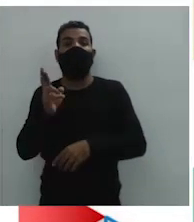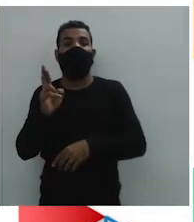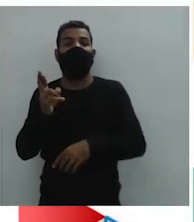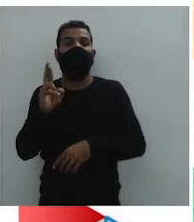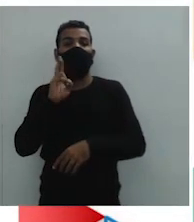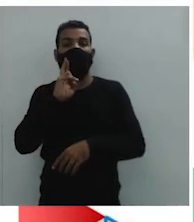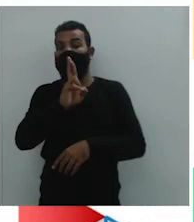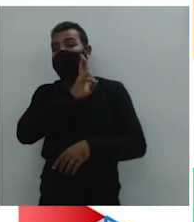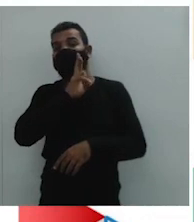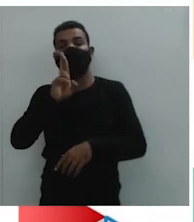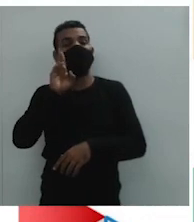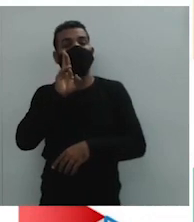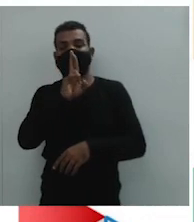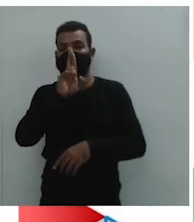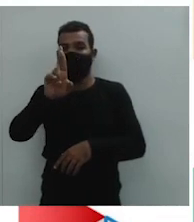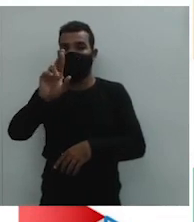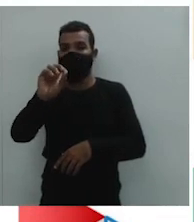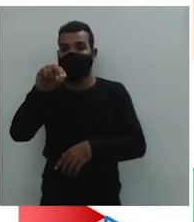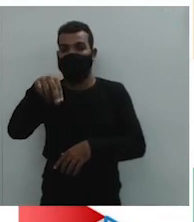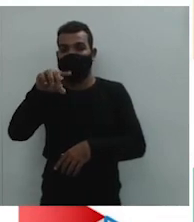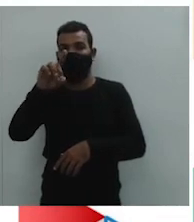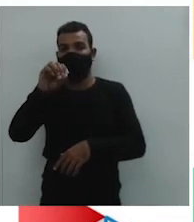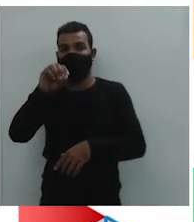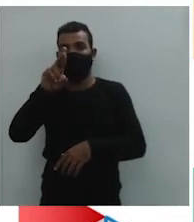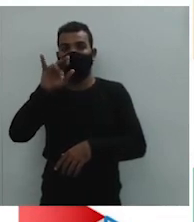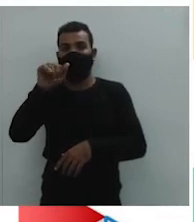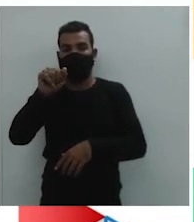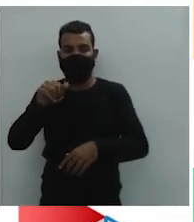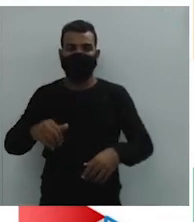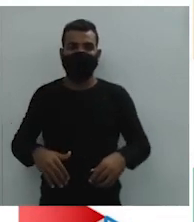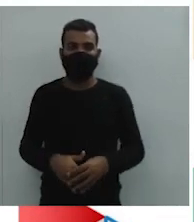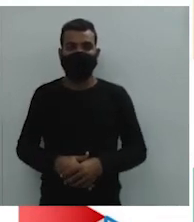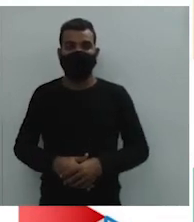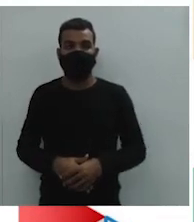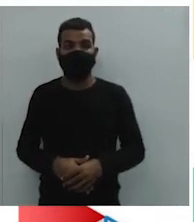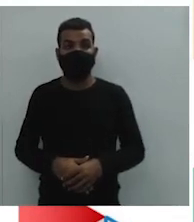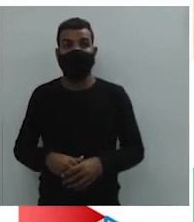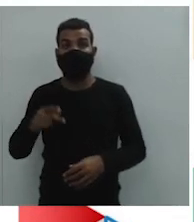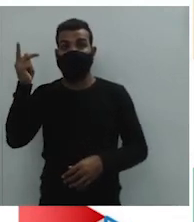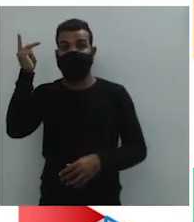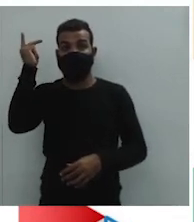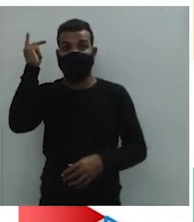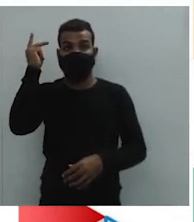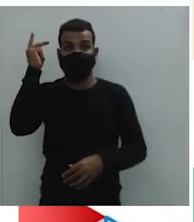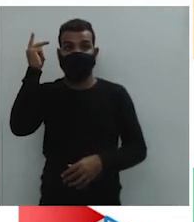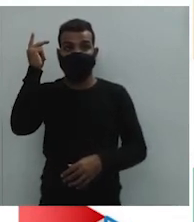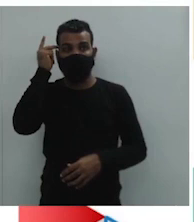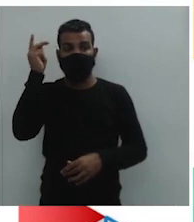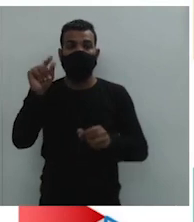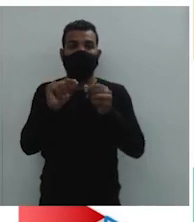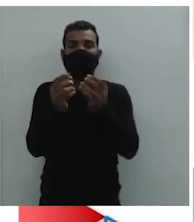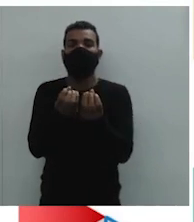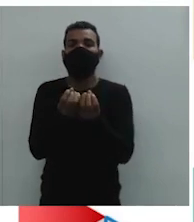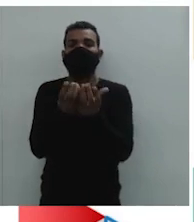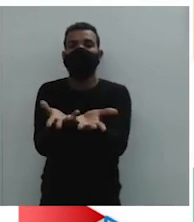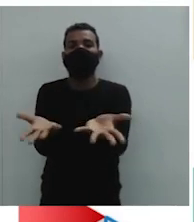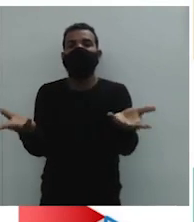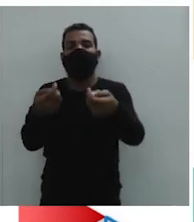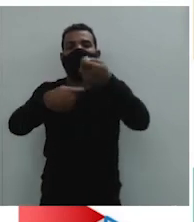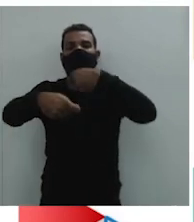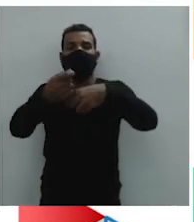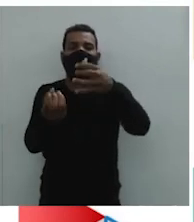E a dinâmica da industrialização brasileira, que surgiu em São Paulo, certo? Beneficiando vários recursos